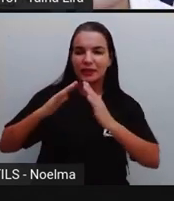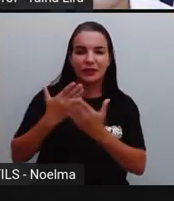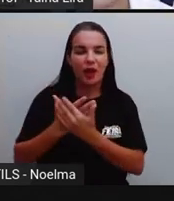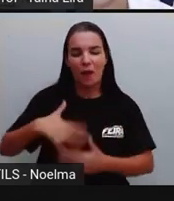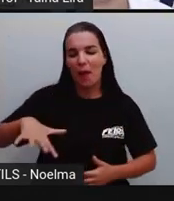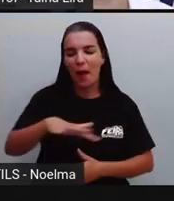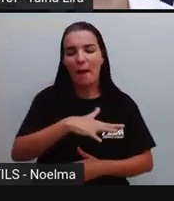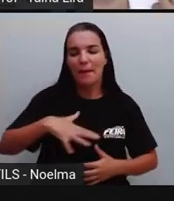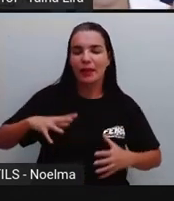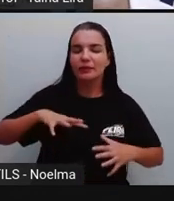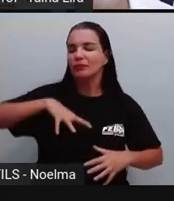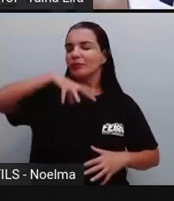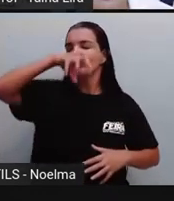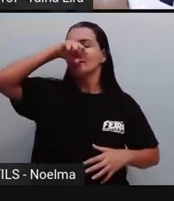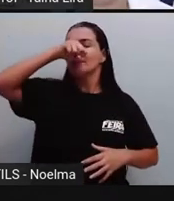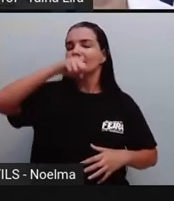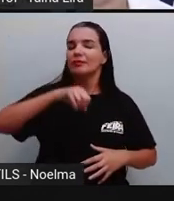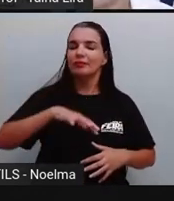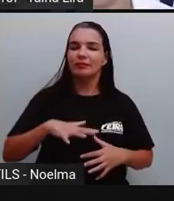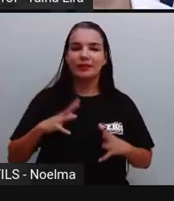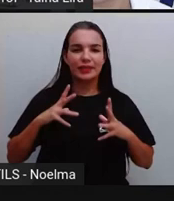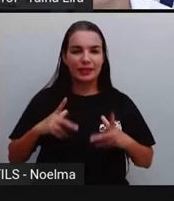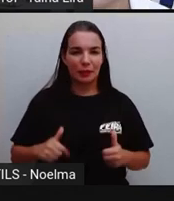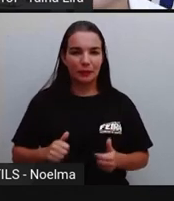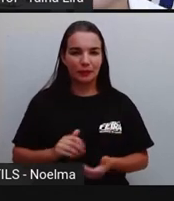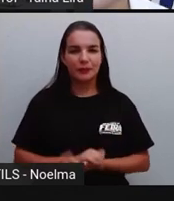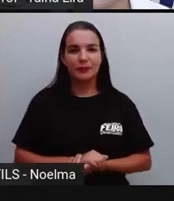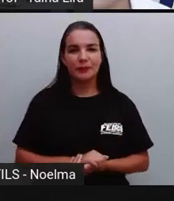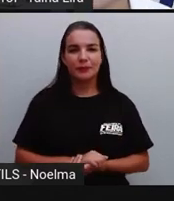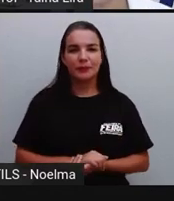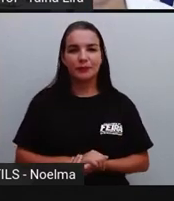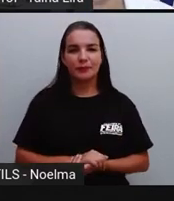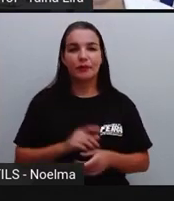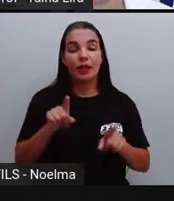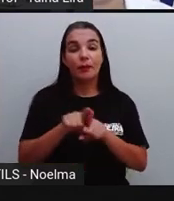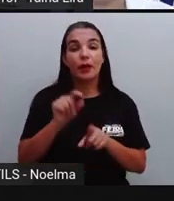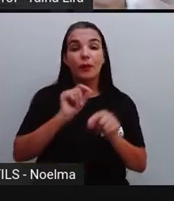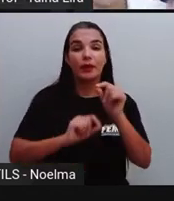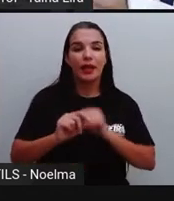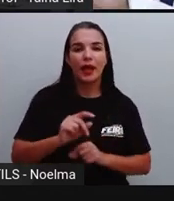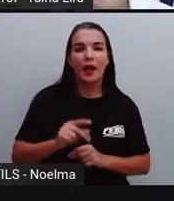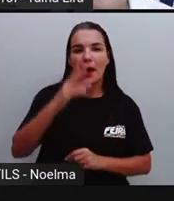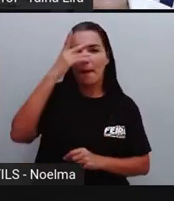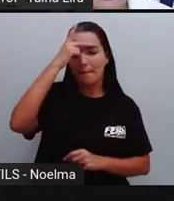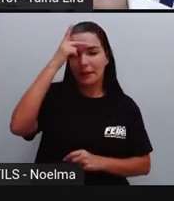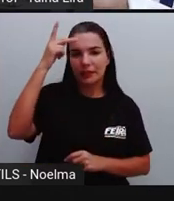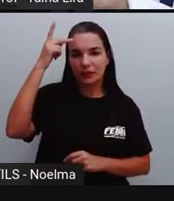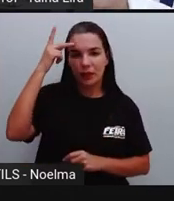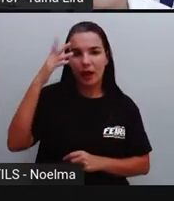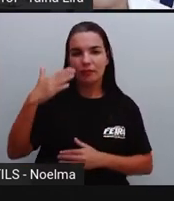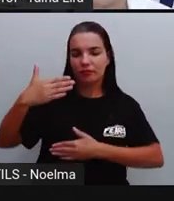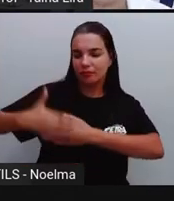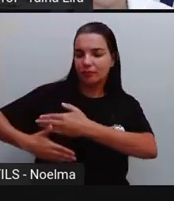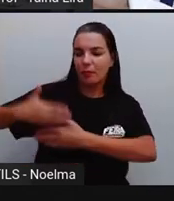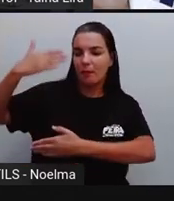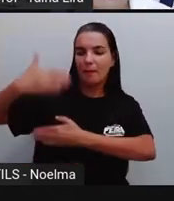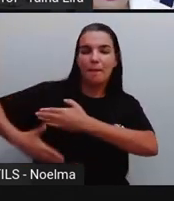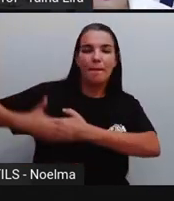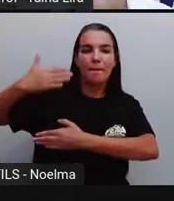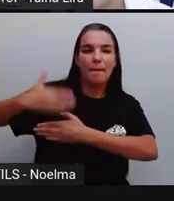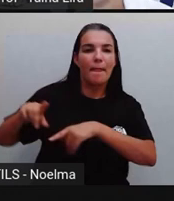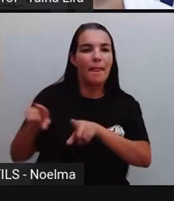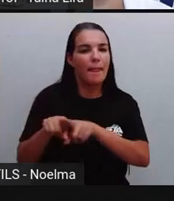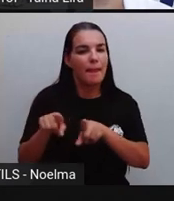ambiente bem limpo, bem agradável, né? O pessoal de portaria também, que é super